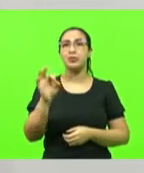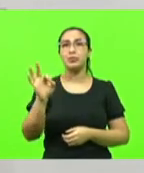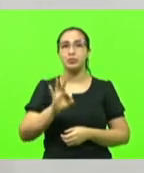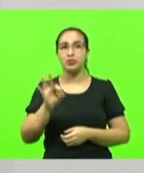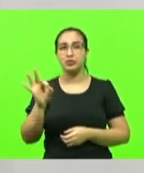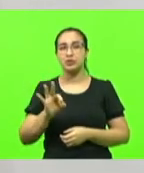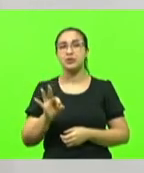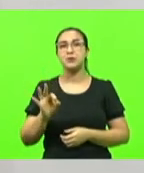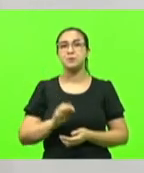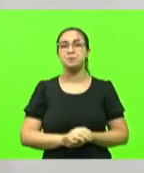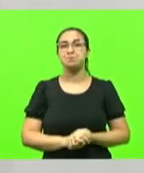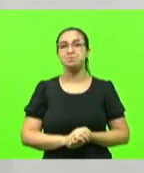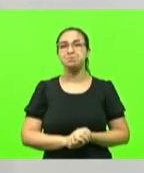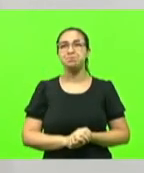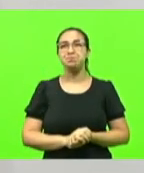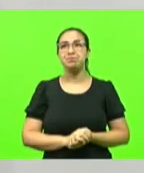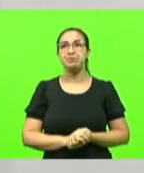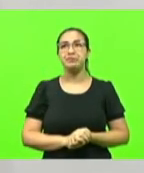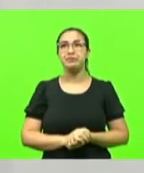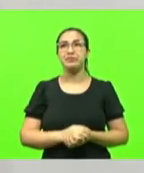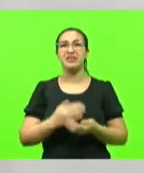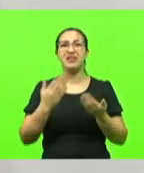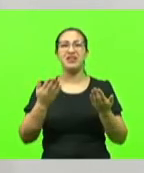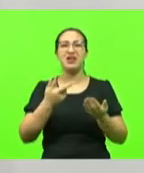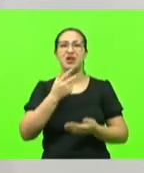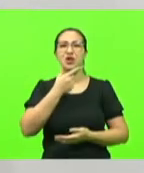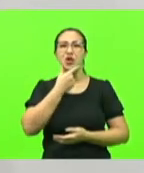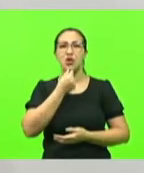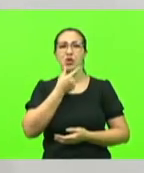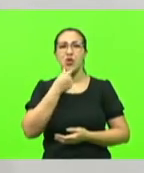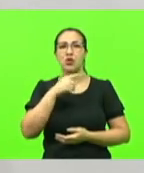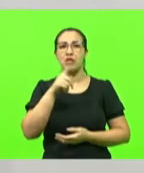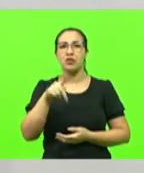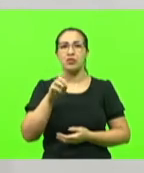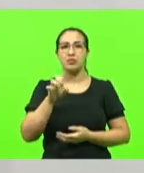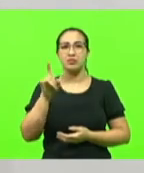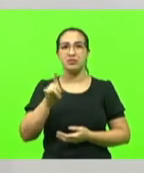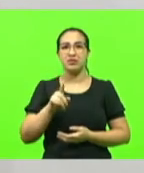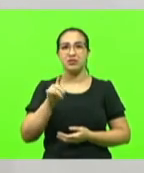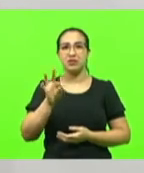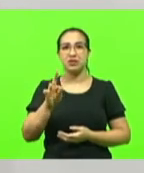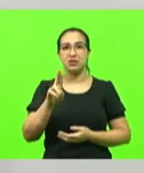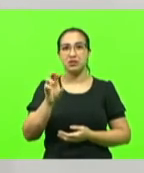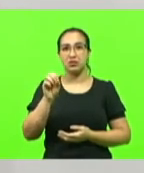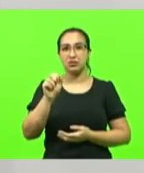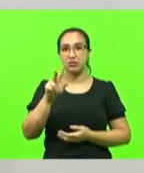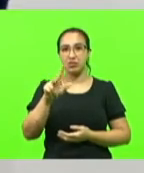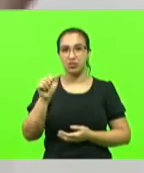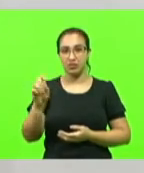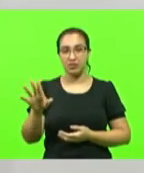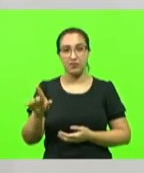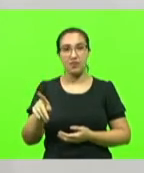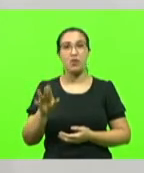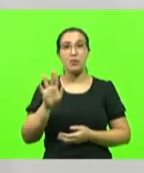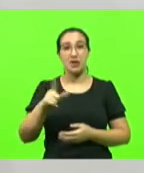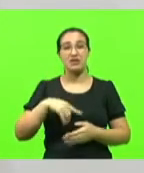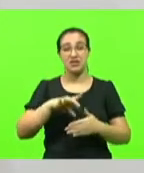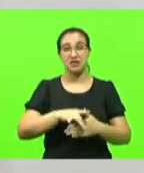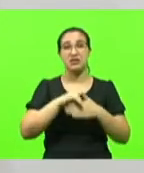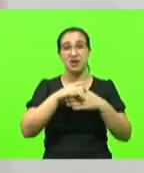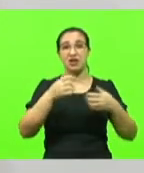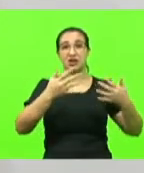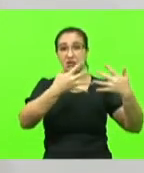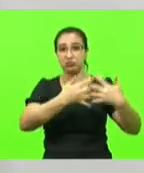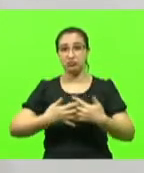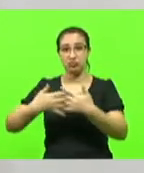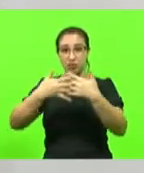aquele Zé Trovão que não é caminhoneiro não tem caminhão mas é líder dos caminhoneiros deve fazer alguma coisa também aí já que